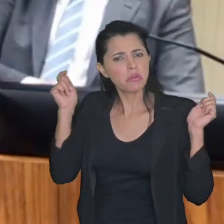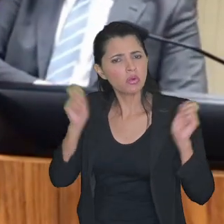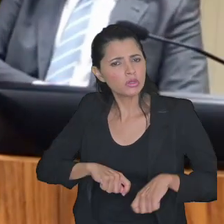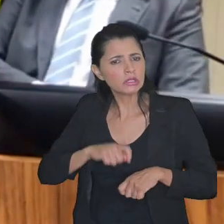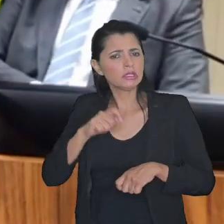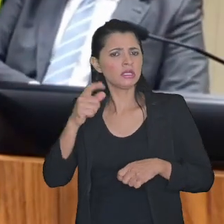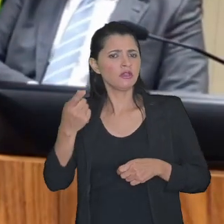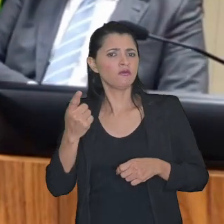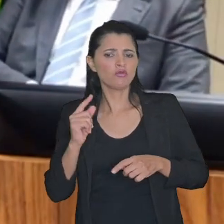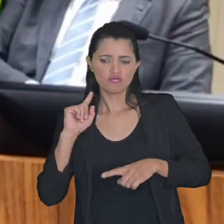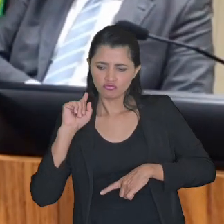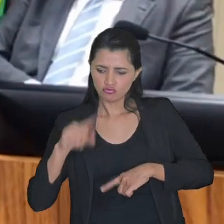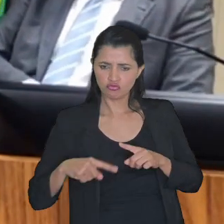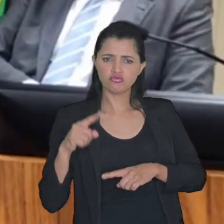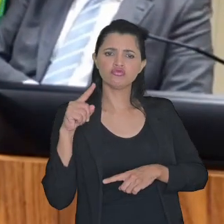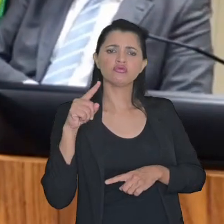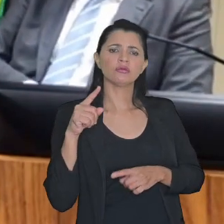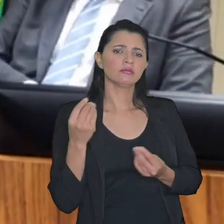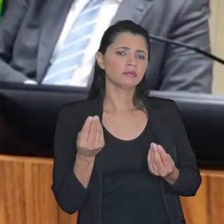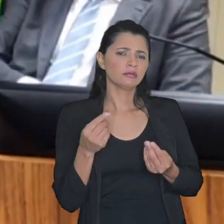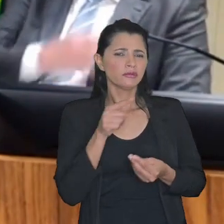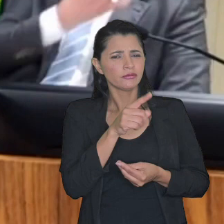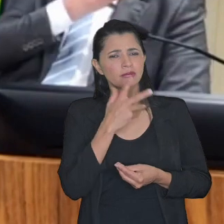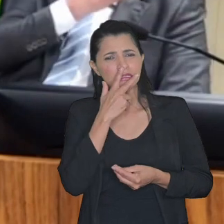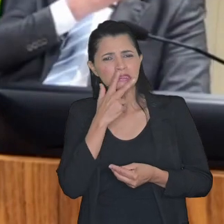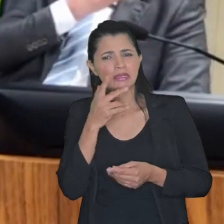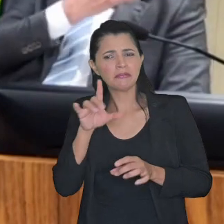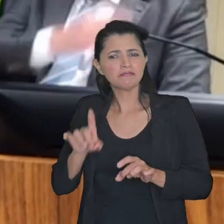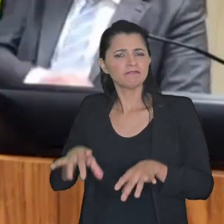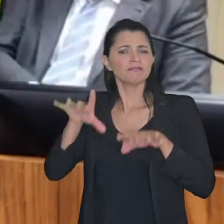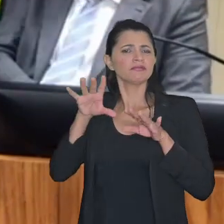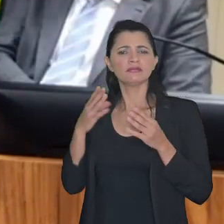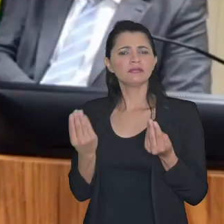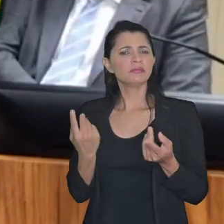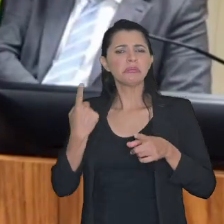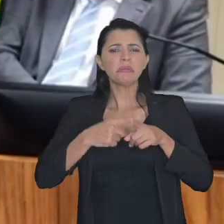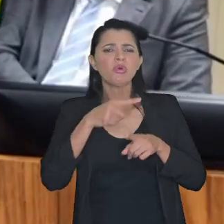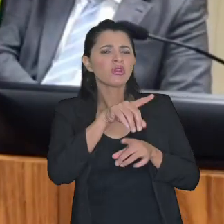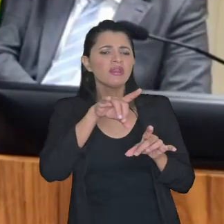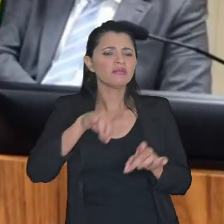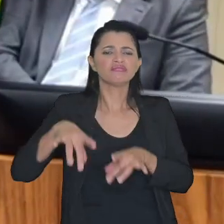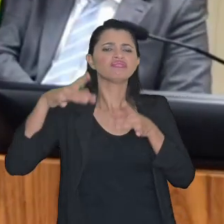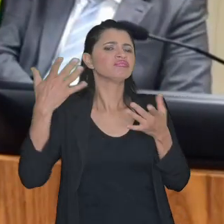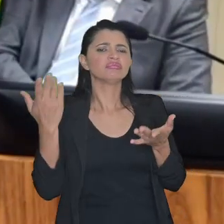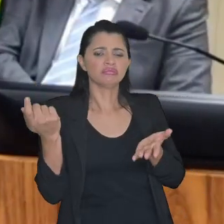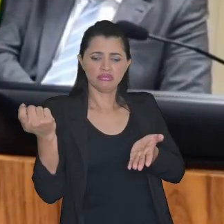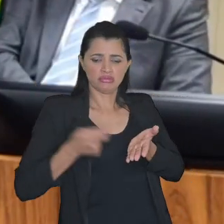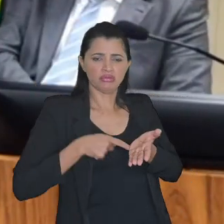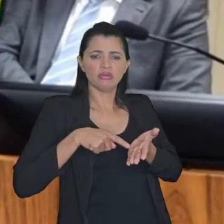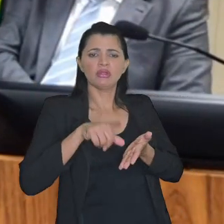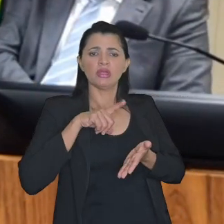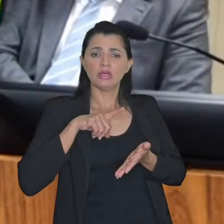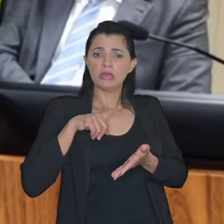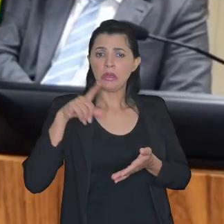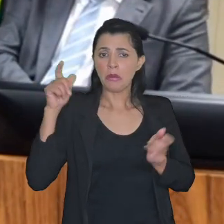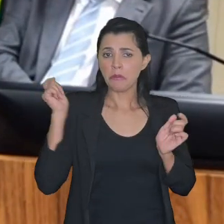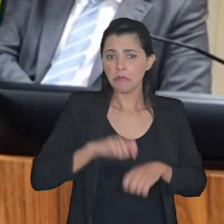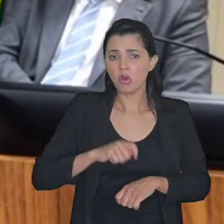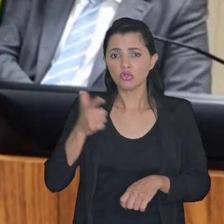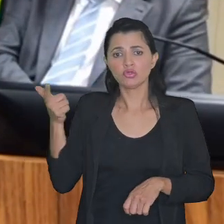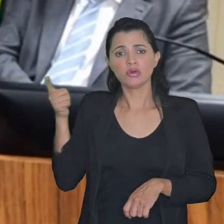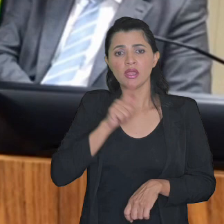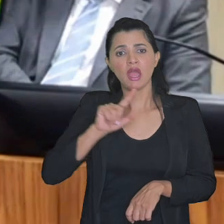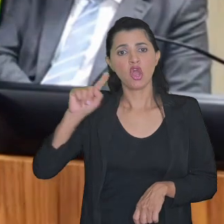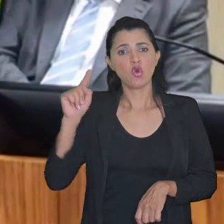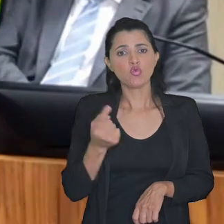possível êxito você está abrindo mão por que que você está abrindo mão disso se eu posso ganhar um